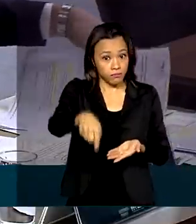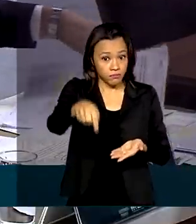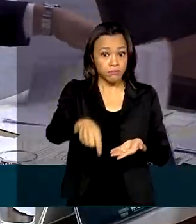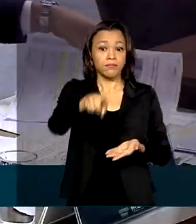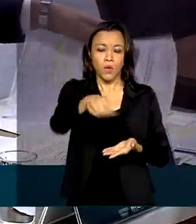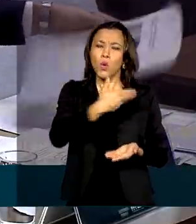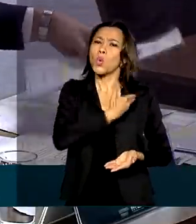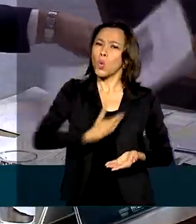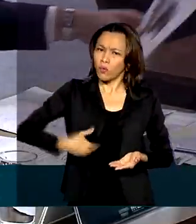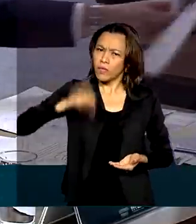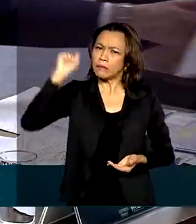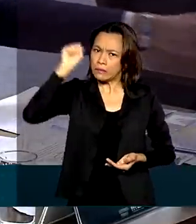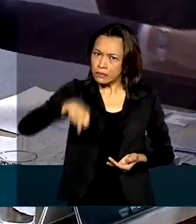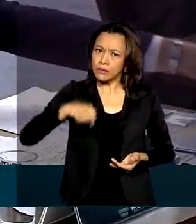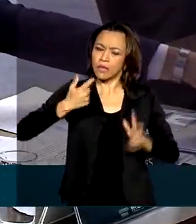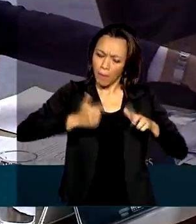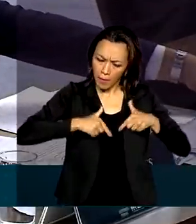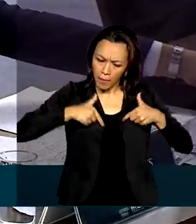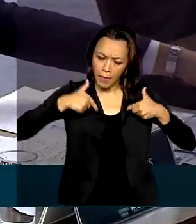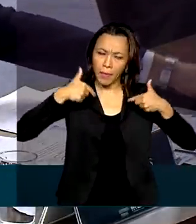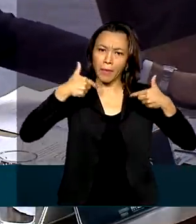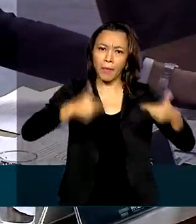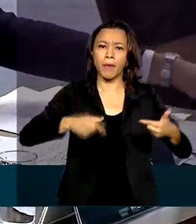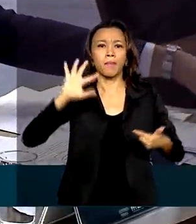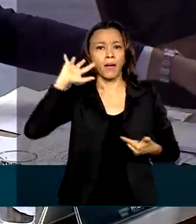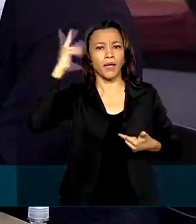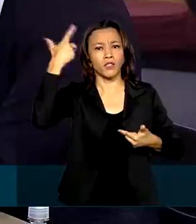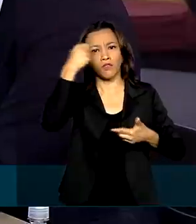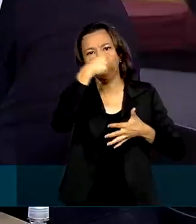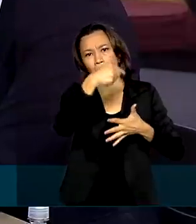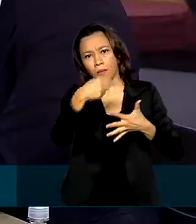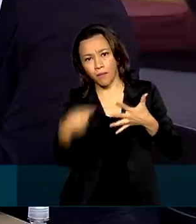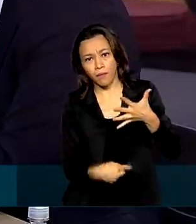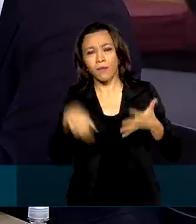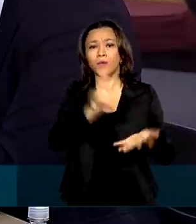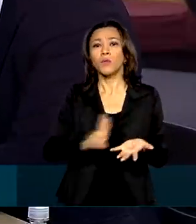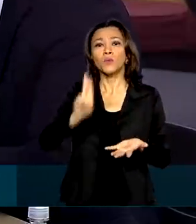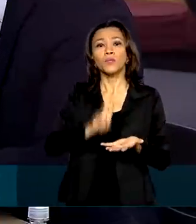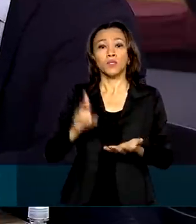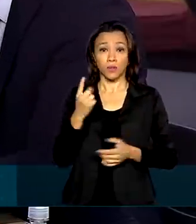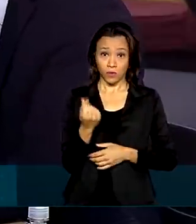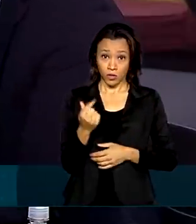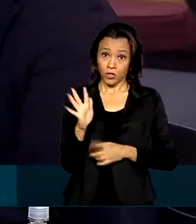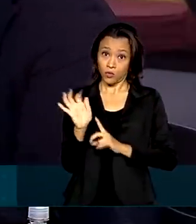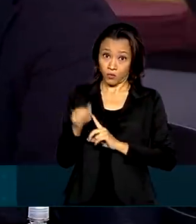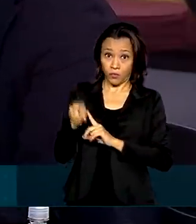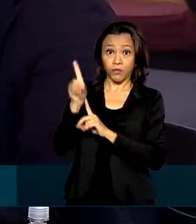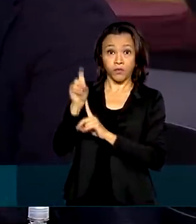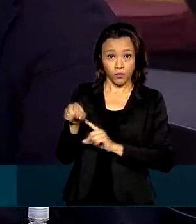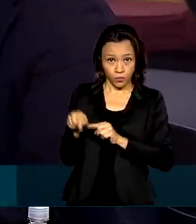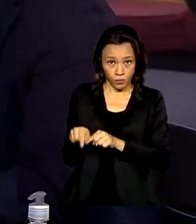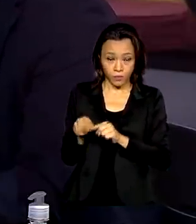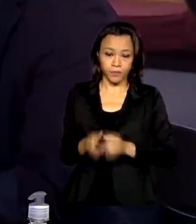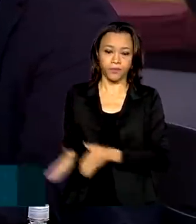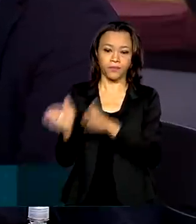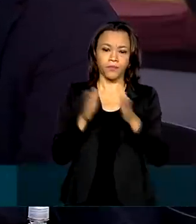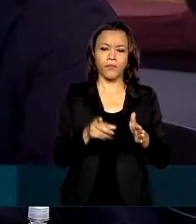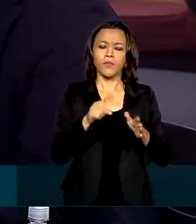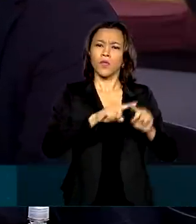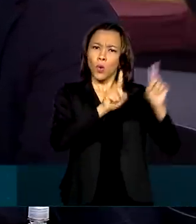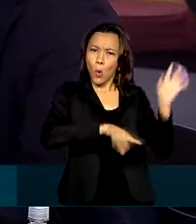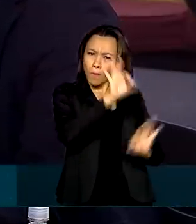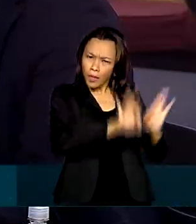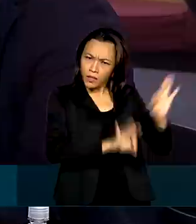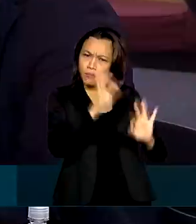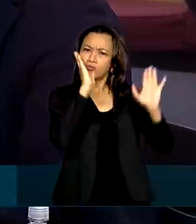está tomando todas as providências para a aplicação dos recursos do Fundo do Clima. O plano de ação já foi feito, o